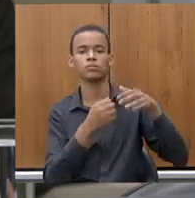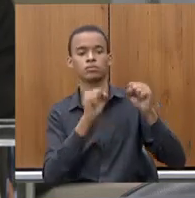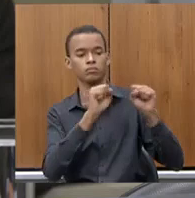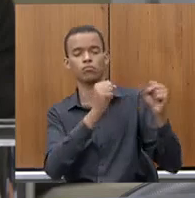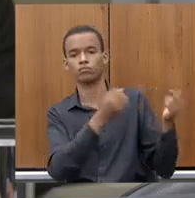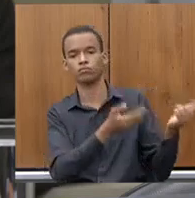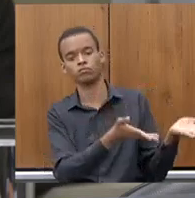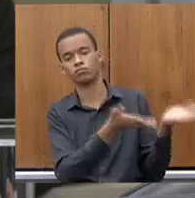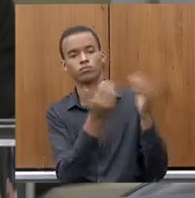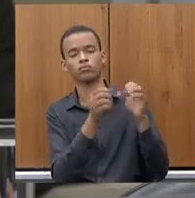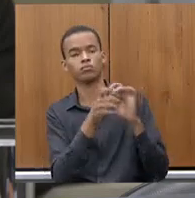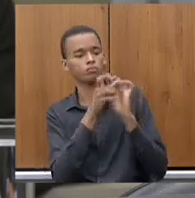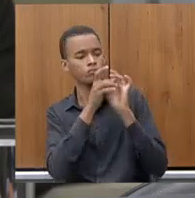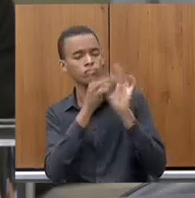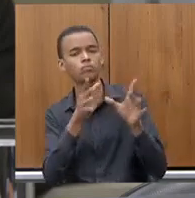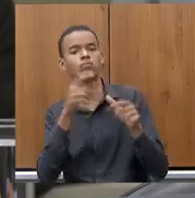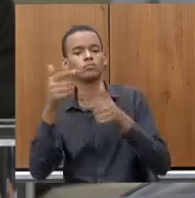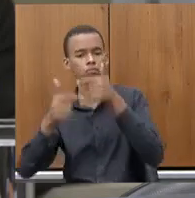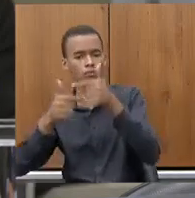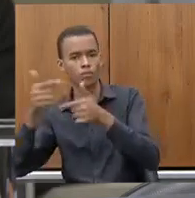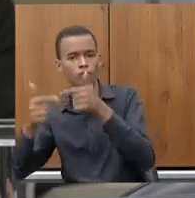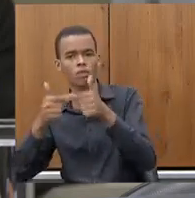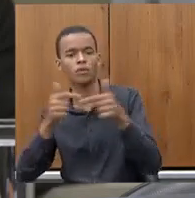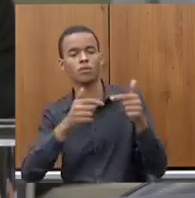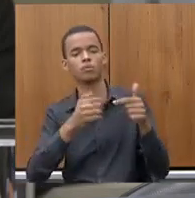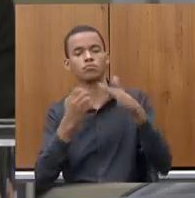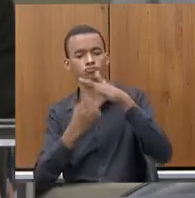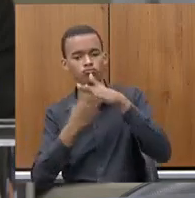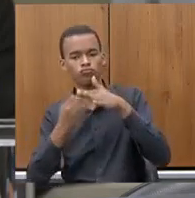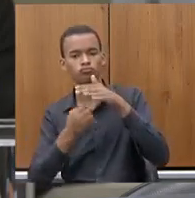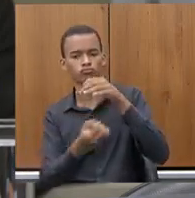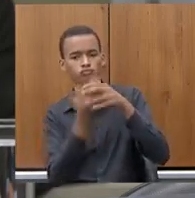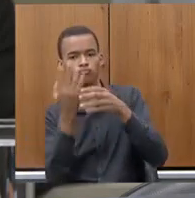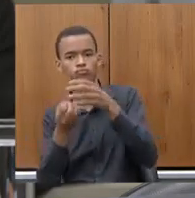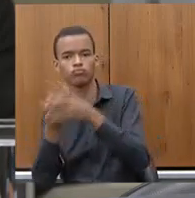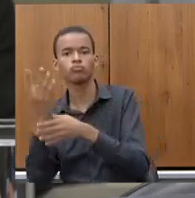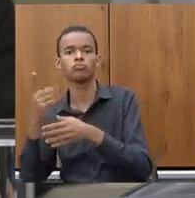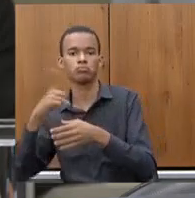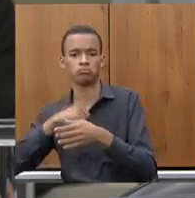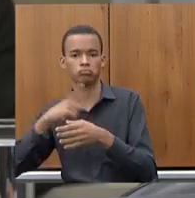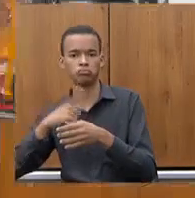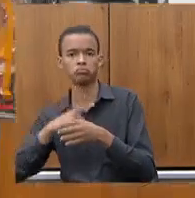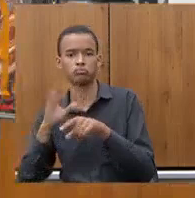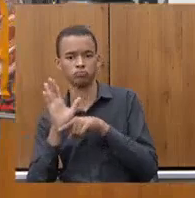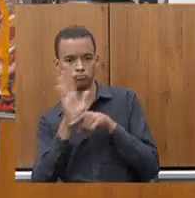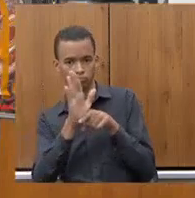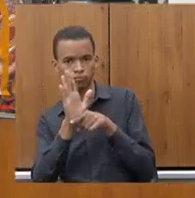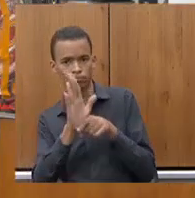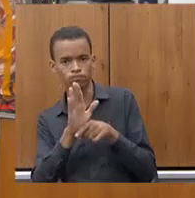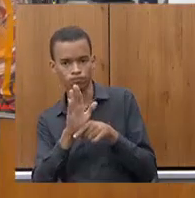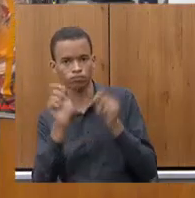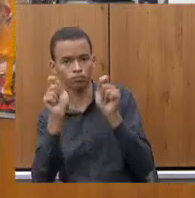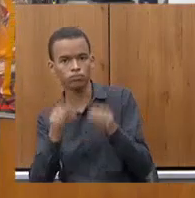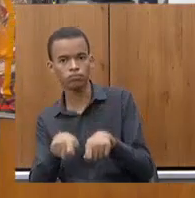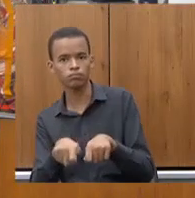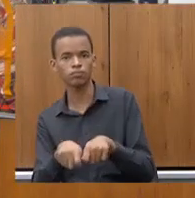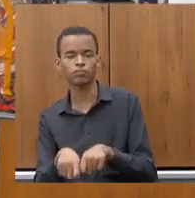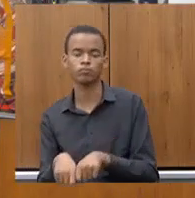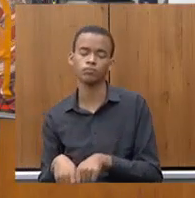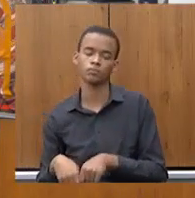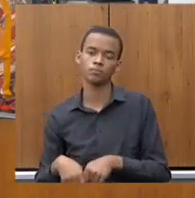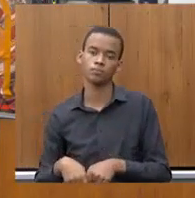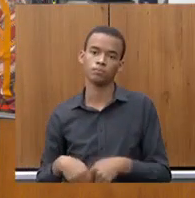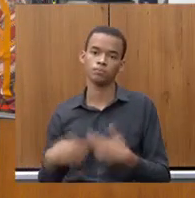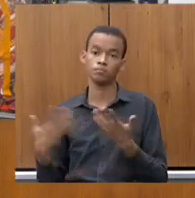temos energia temos quem fornece água teremos gás olha nós estamos com um plano de